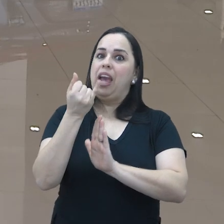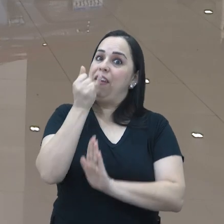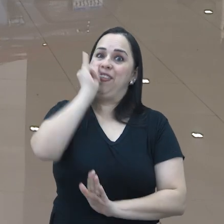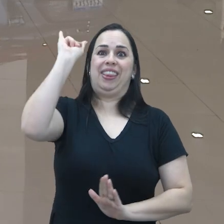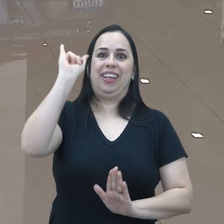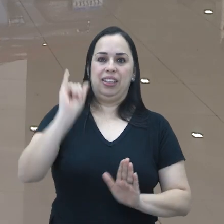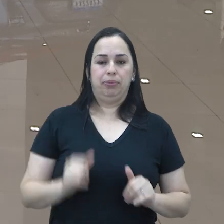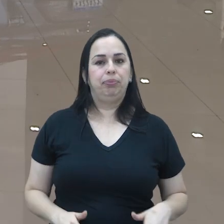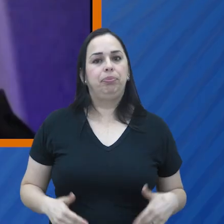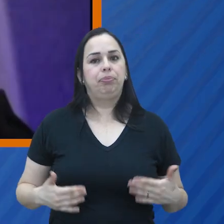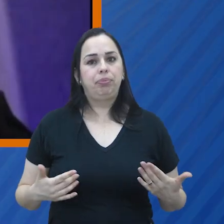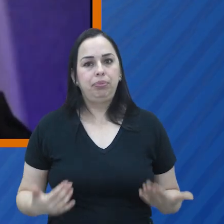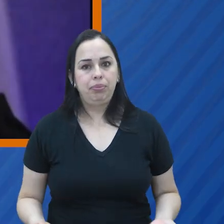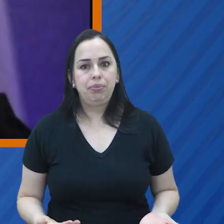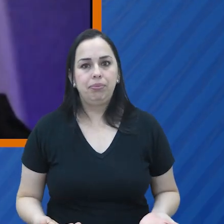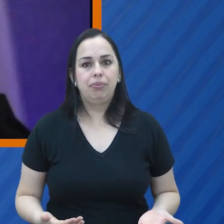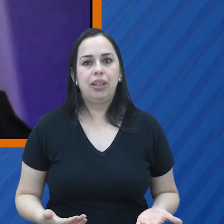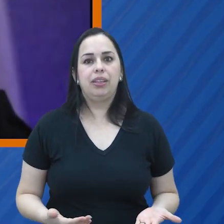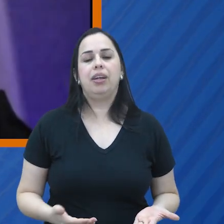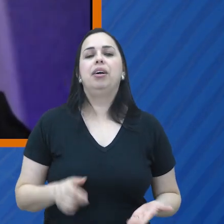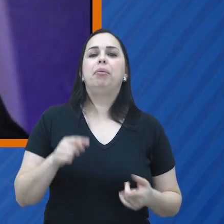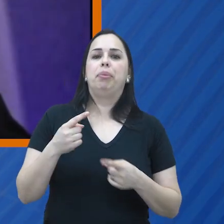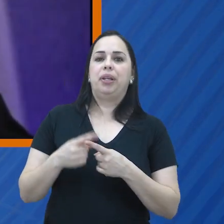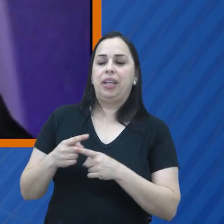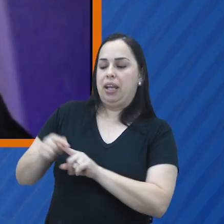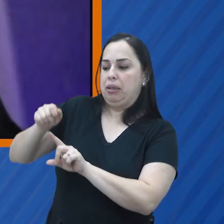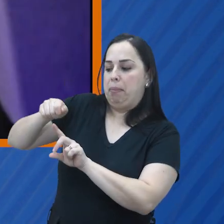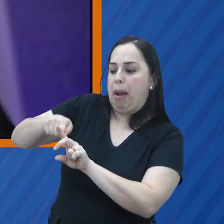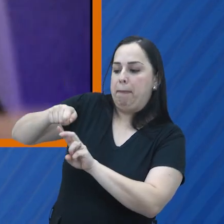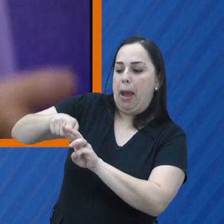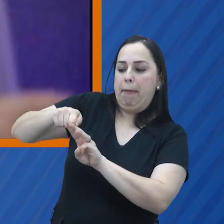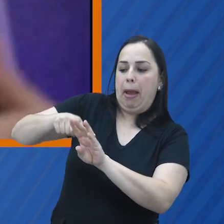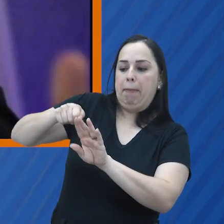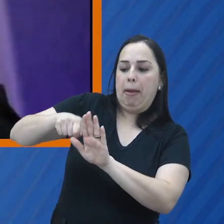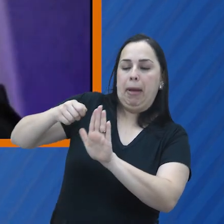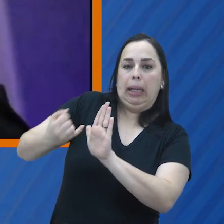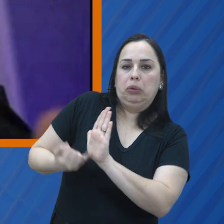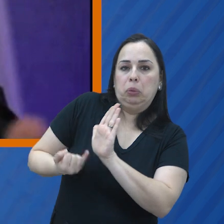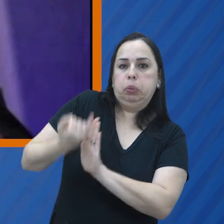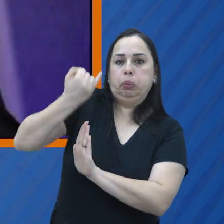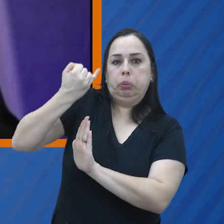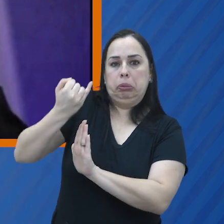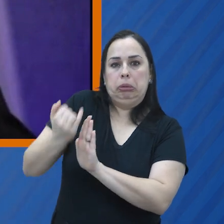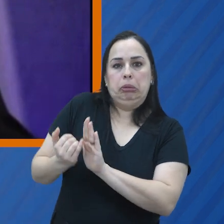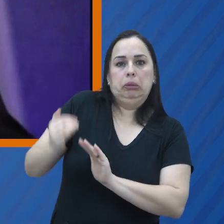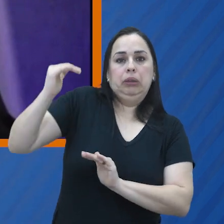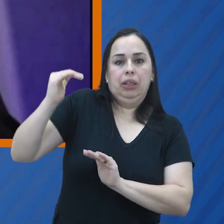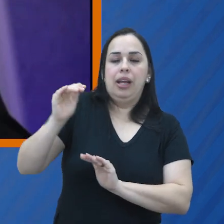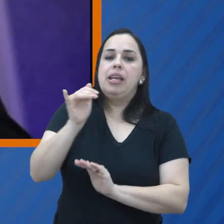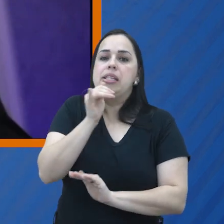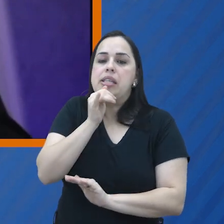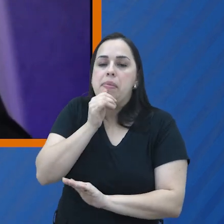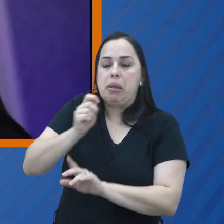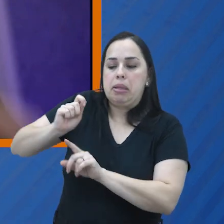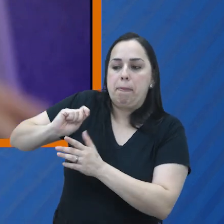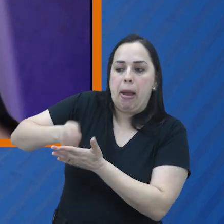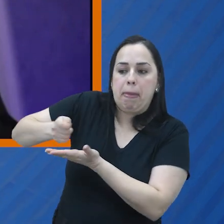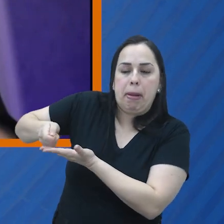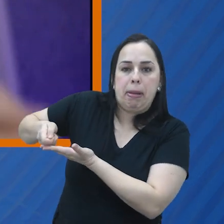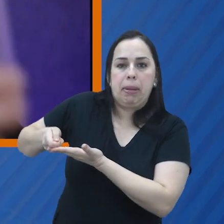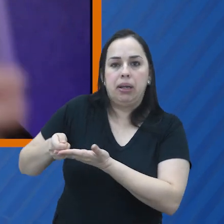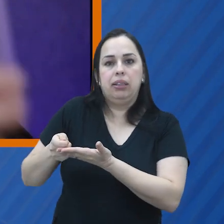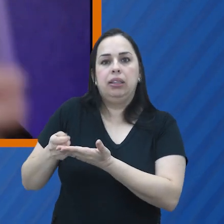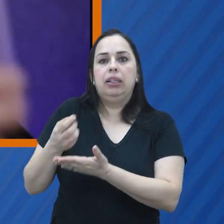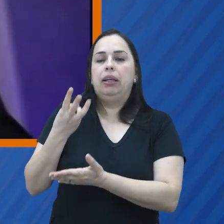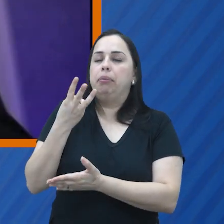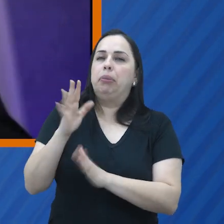altos do financiamento. Frente a formatos convencionais, onde os custos ficam mais altos, quando você faz um financiamento, geralmente